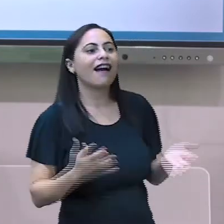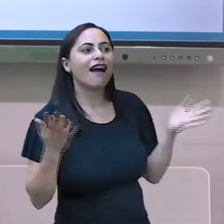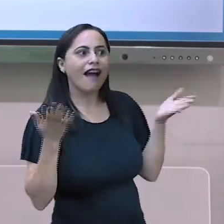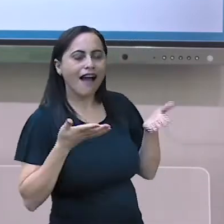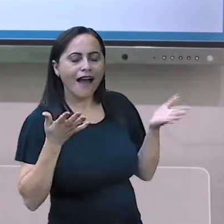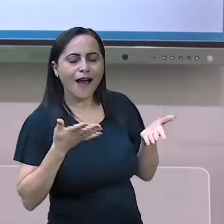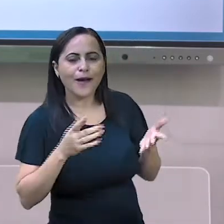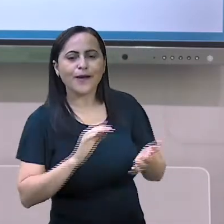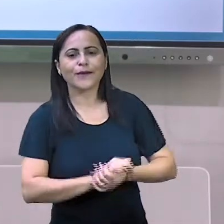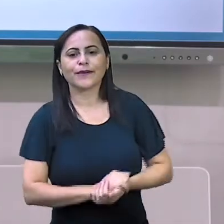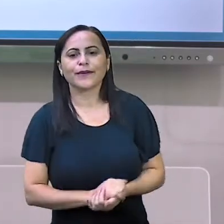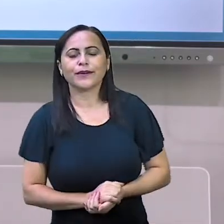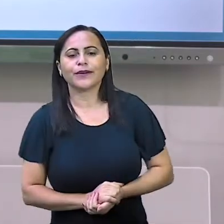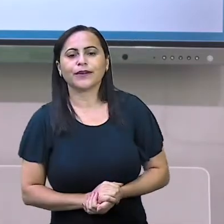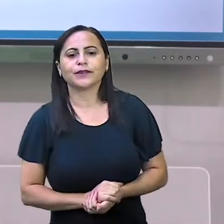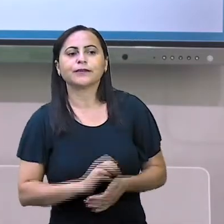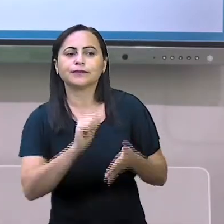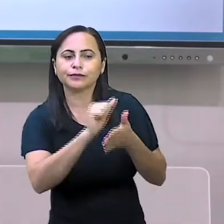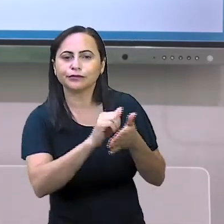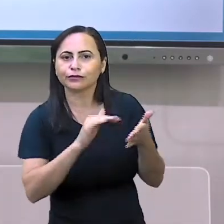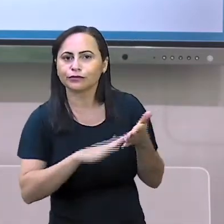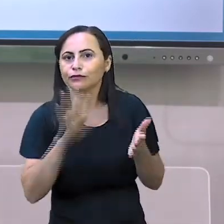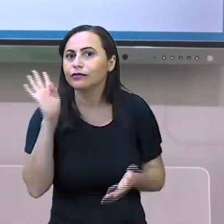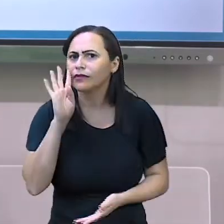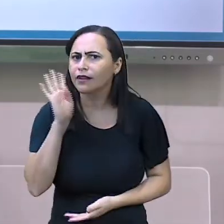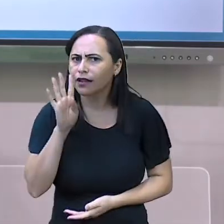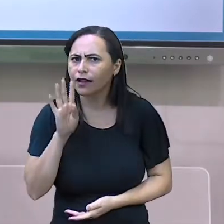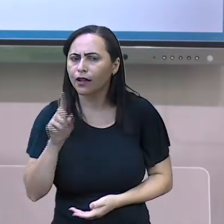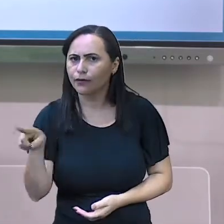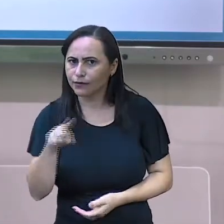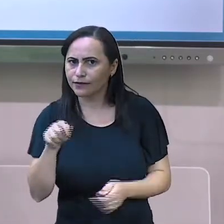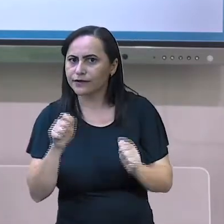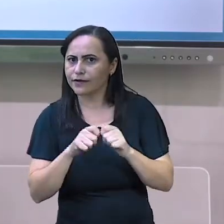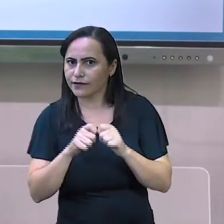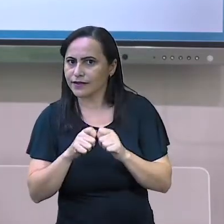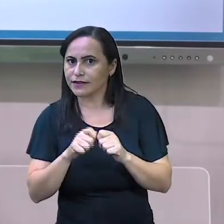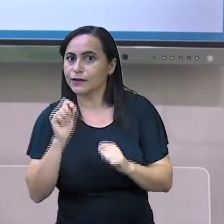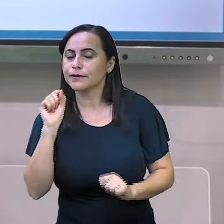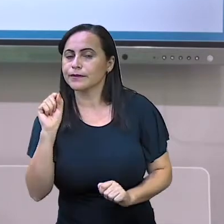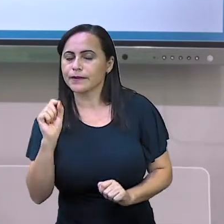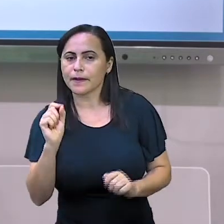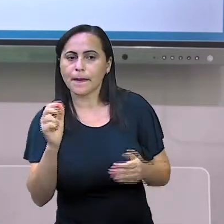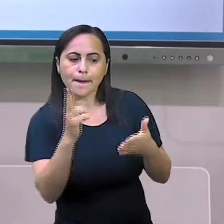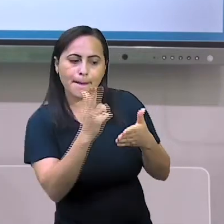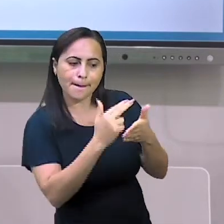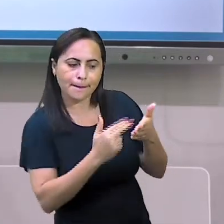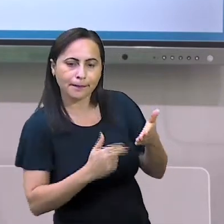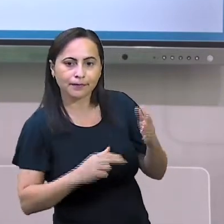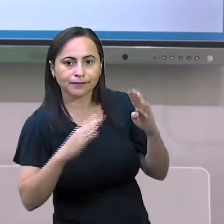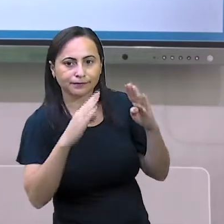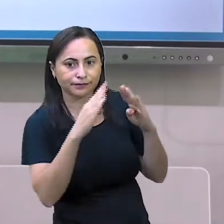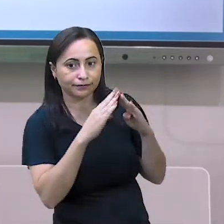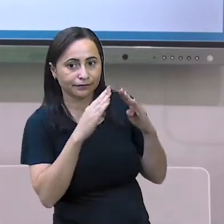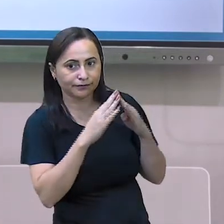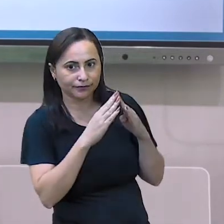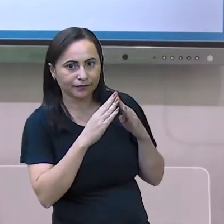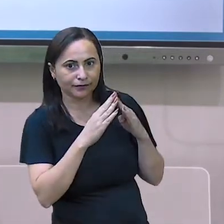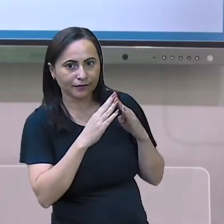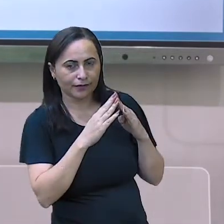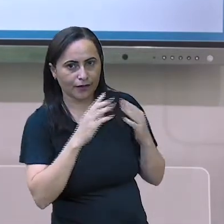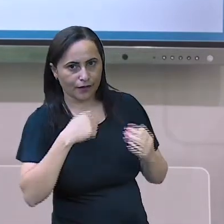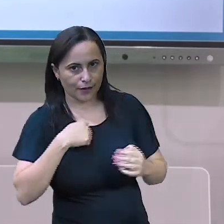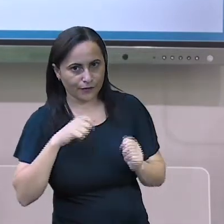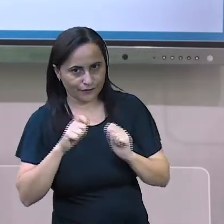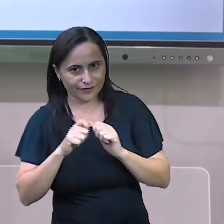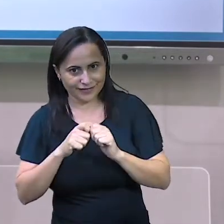Agora, criançada Essa atividade é muito legal Vocês aí vão desenhar, claro A casa de vocês Eu agora vou desenhar a minha